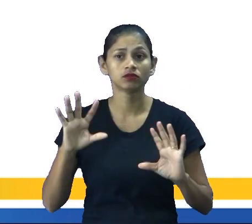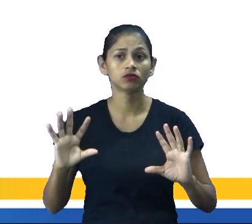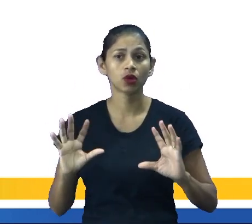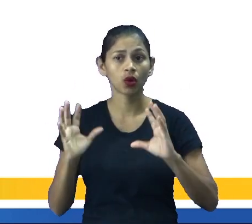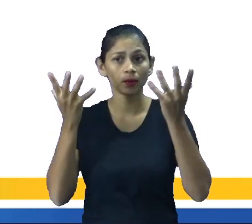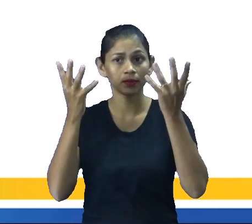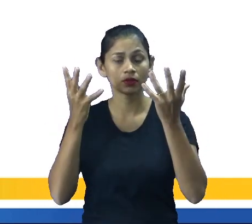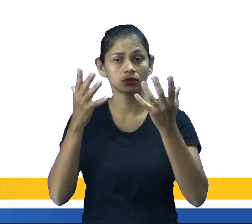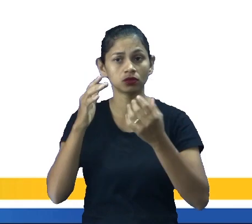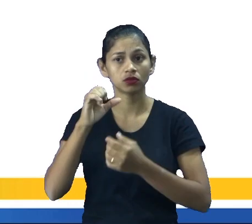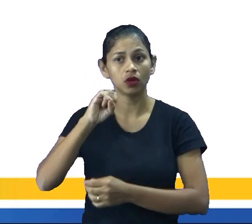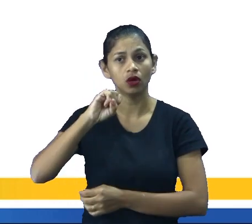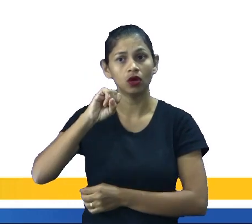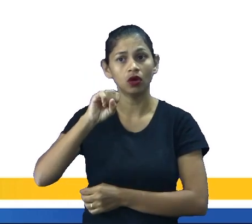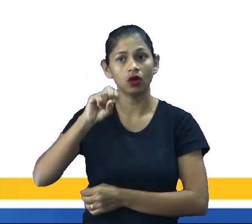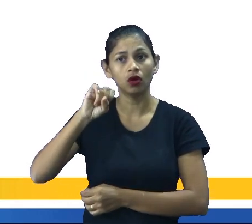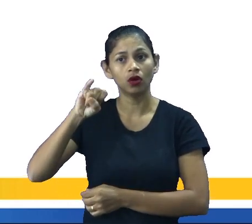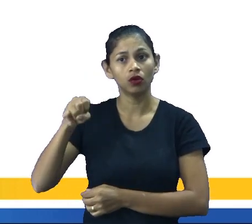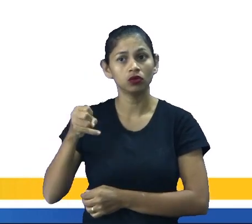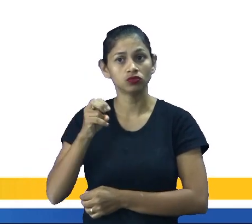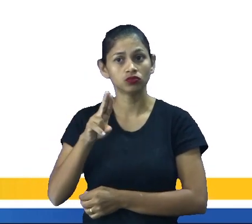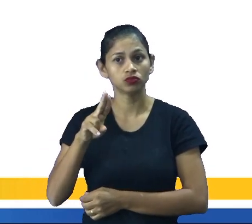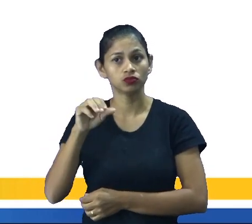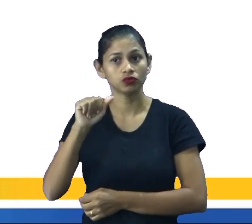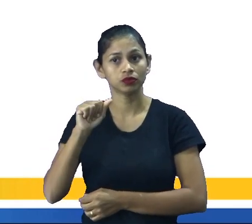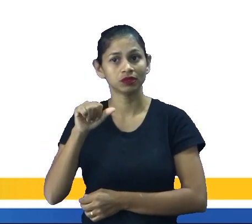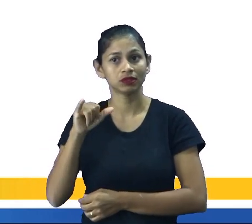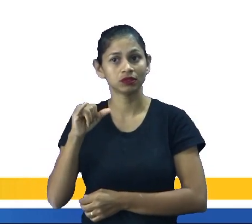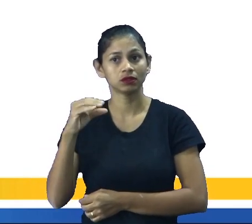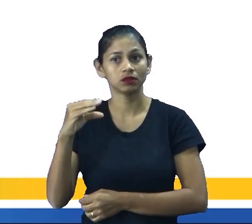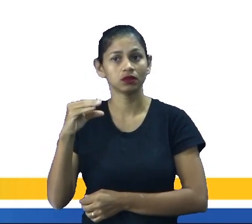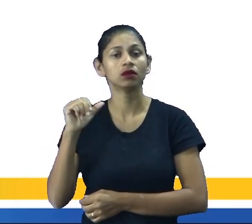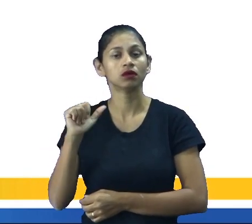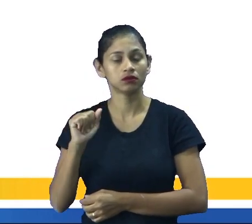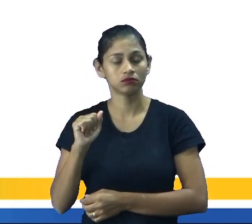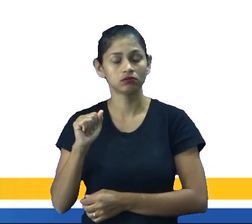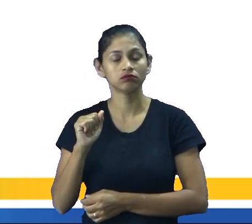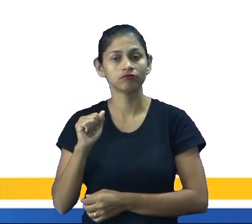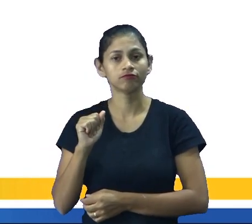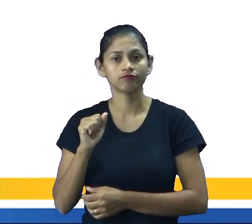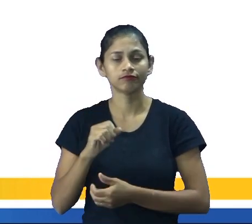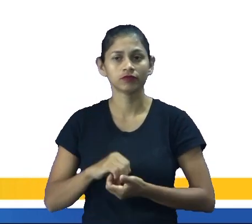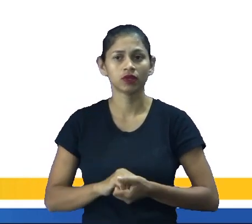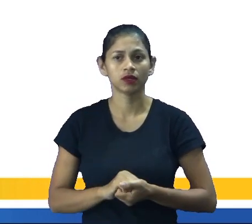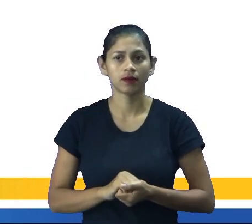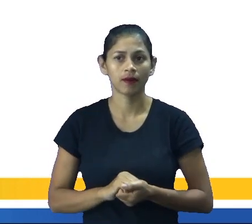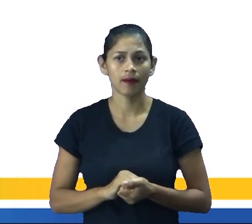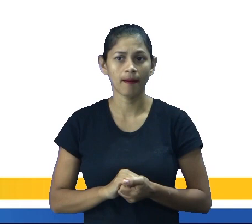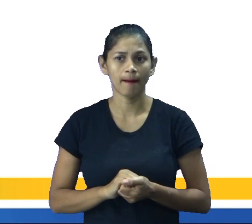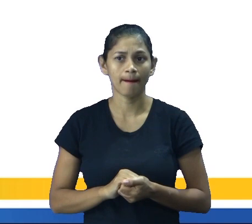acontecia na mesma época em que Jesus supostamente foi crucificado e ressuscitou.